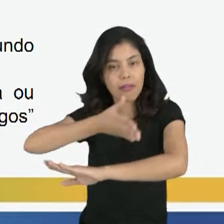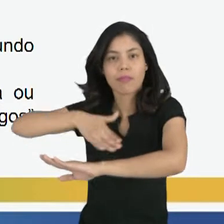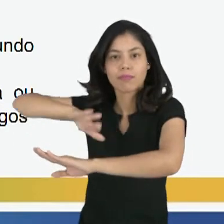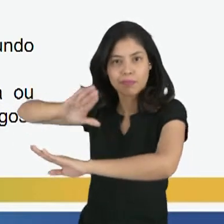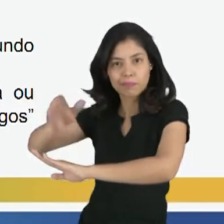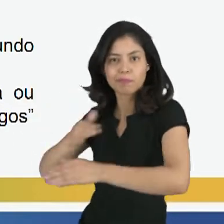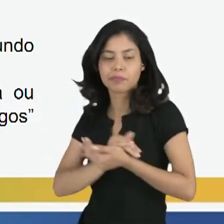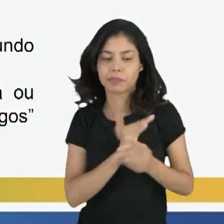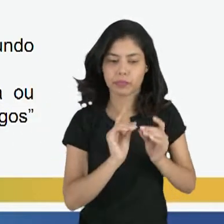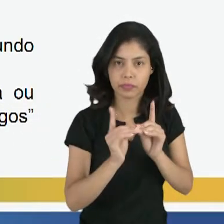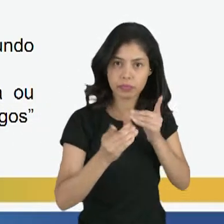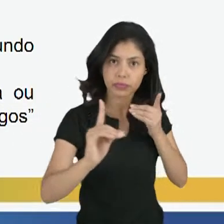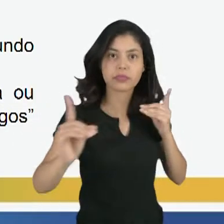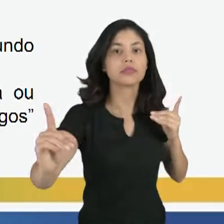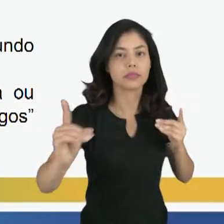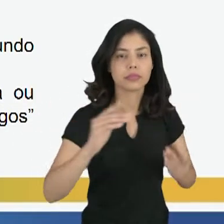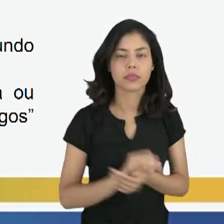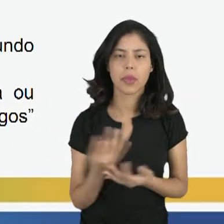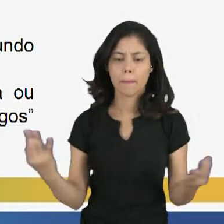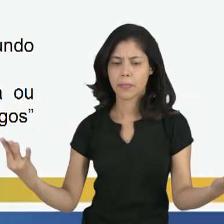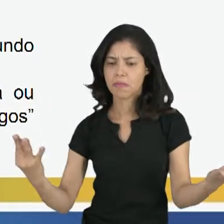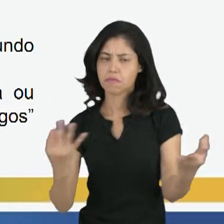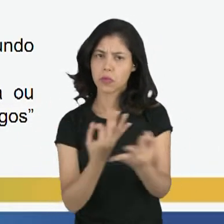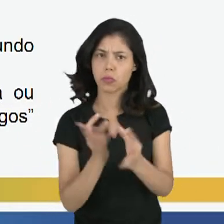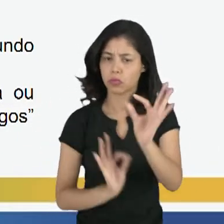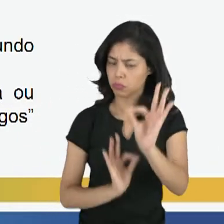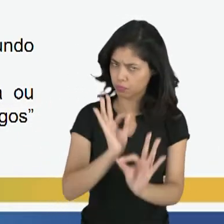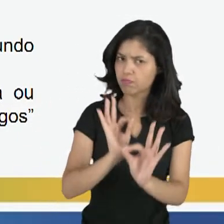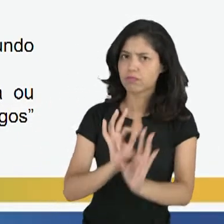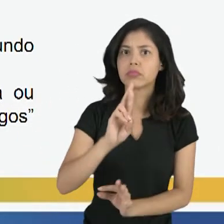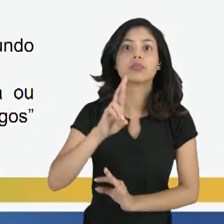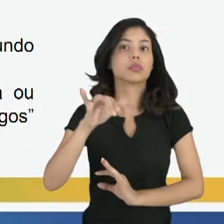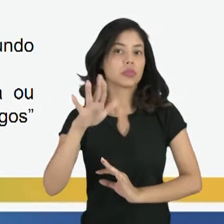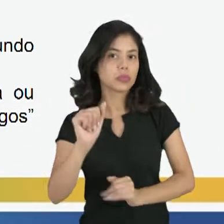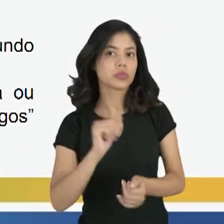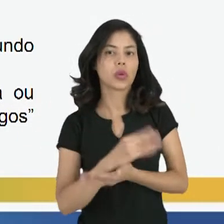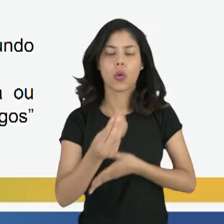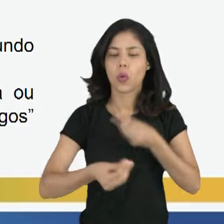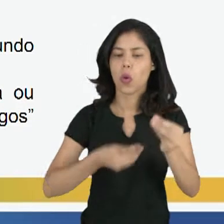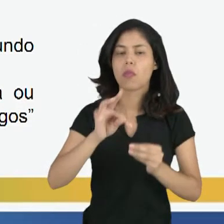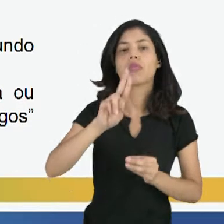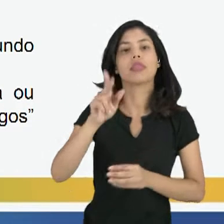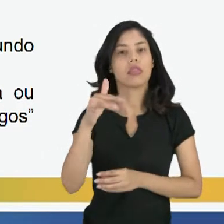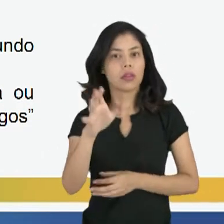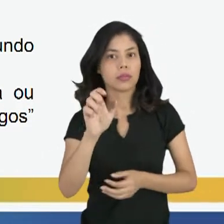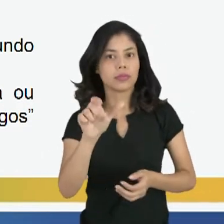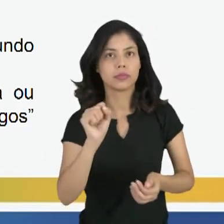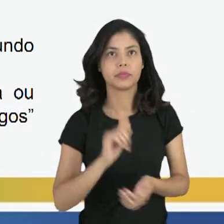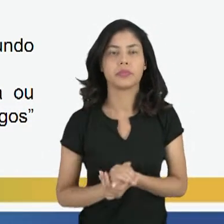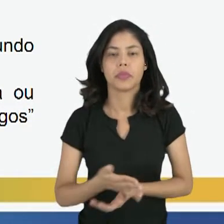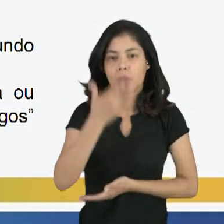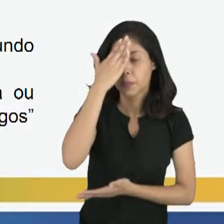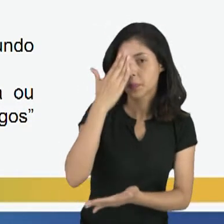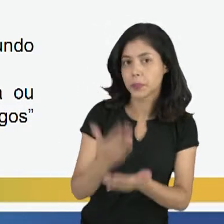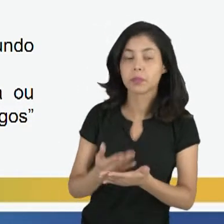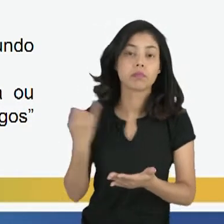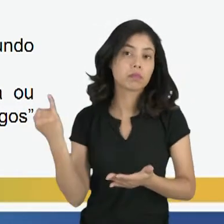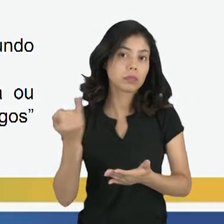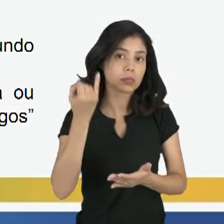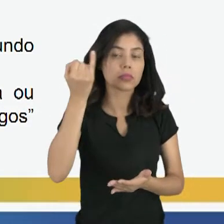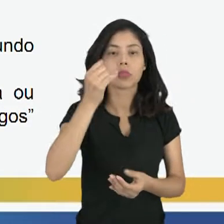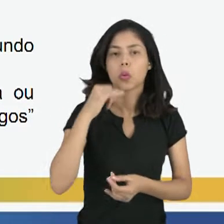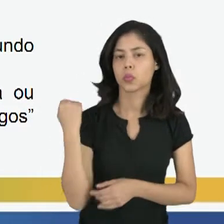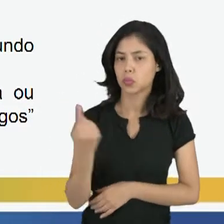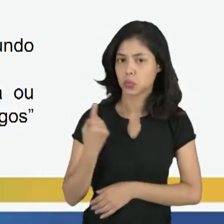afastado de todos e aperfeiçoando suas teorias. Como Tales de Mileto, Heráclito acreditava no princípio